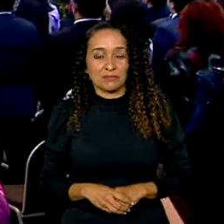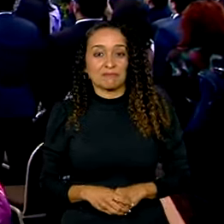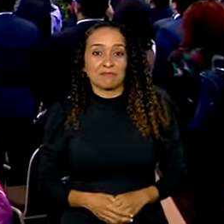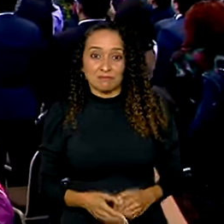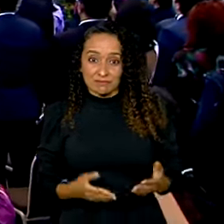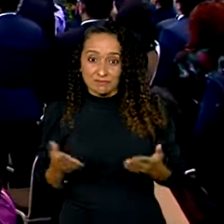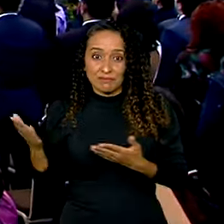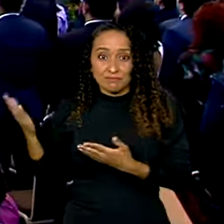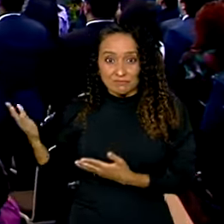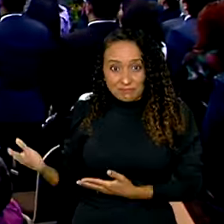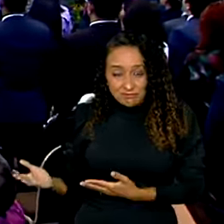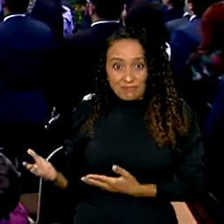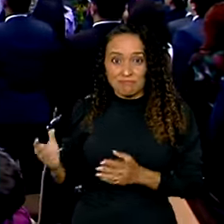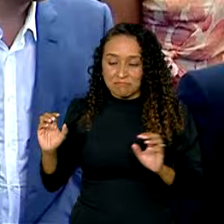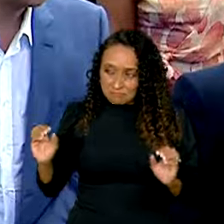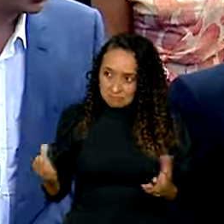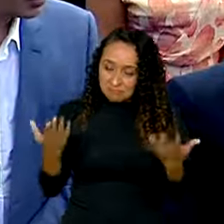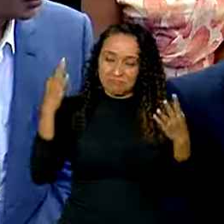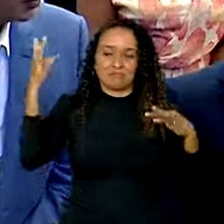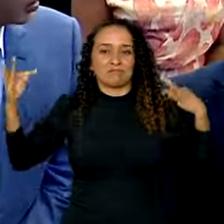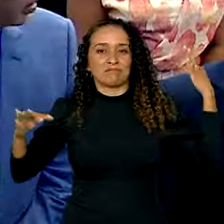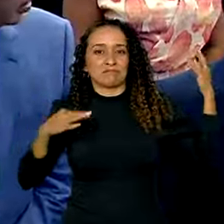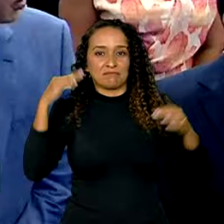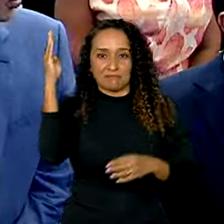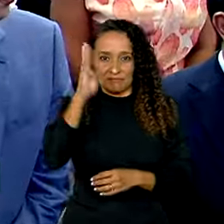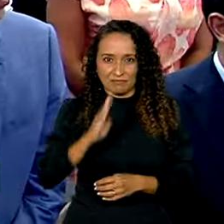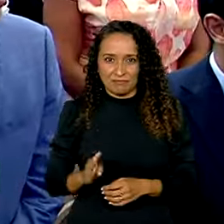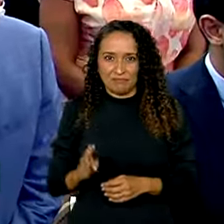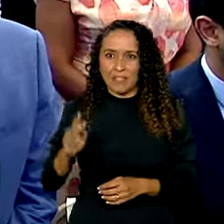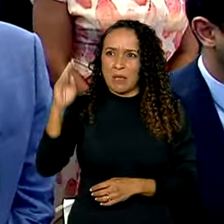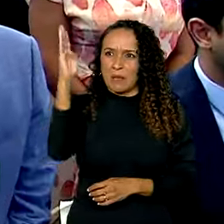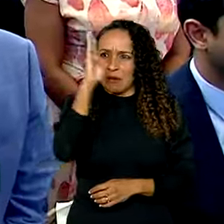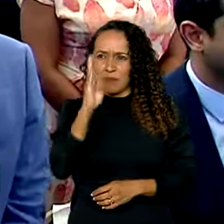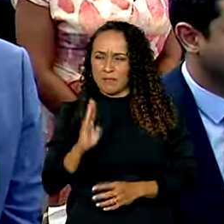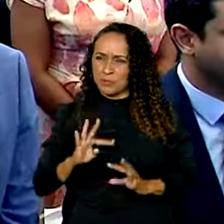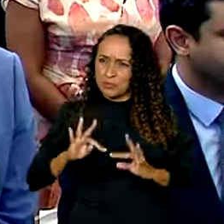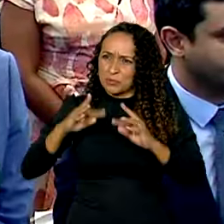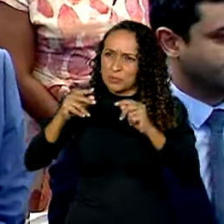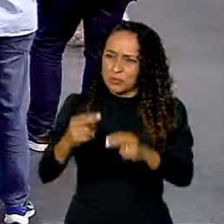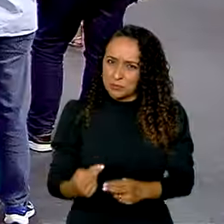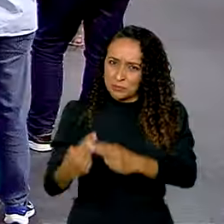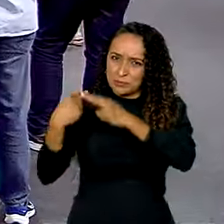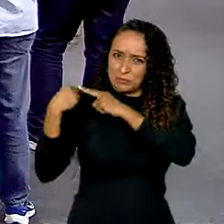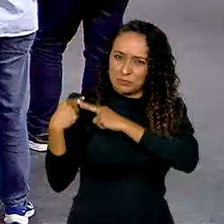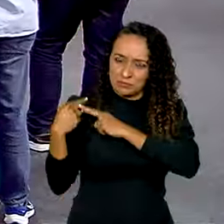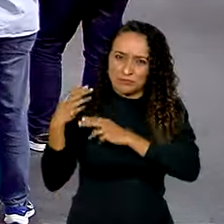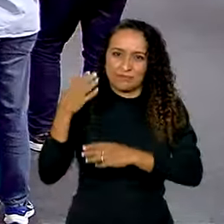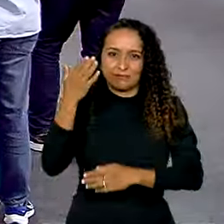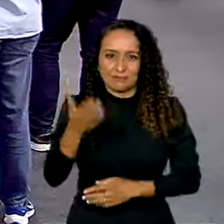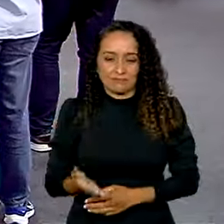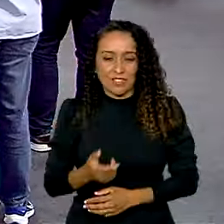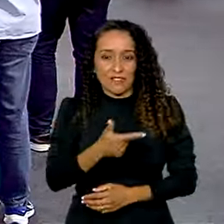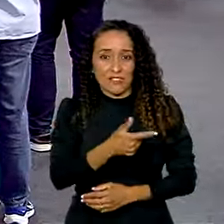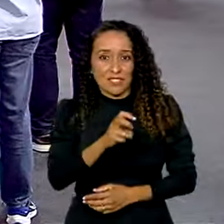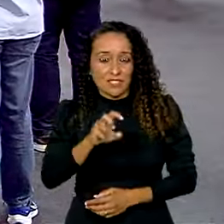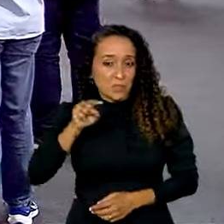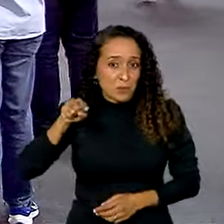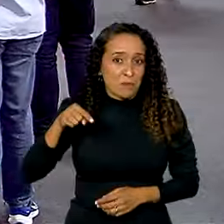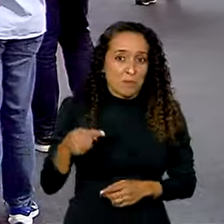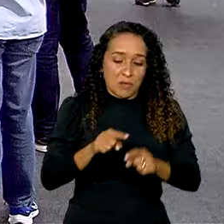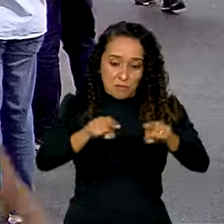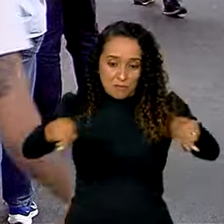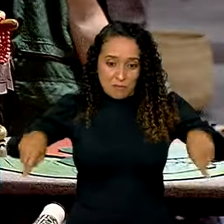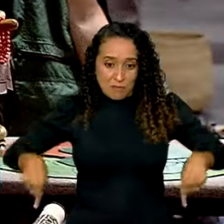celebração do turismo brasileiro. O país inteirinho está representado aqui. São 25 mil